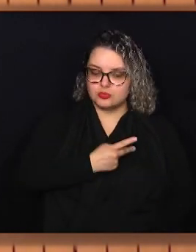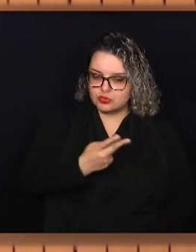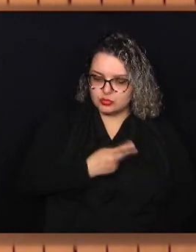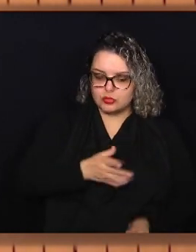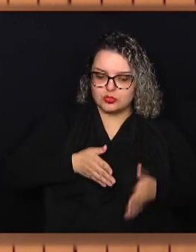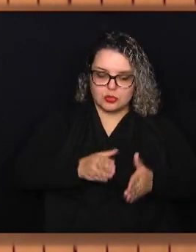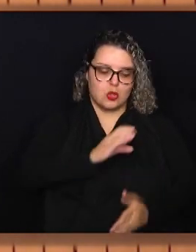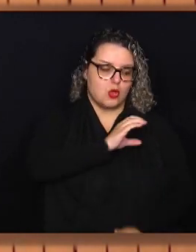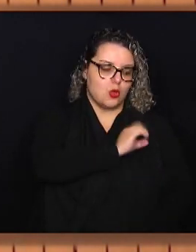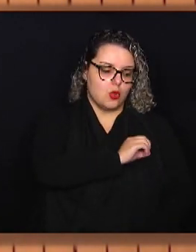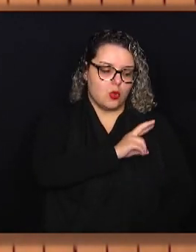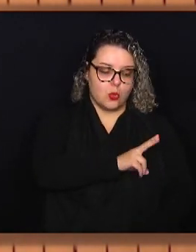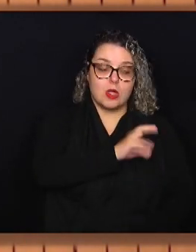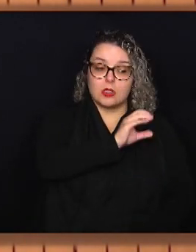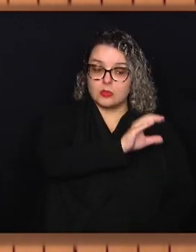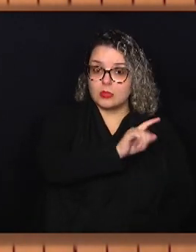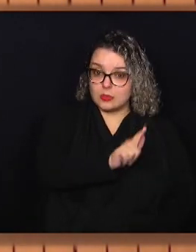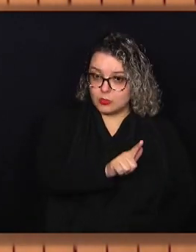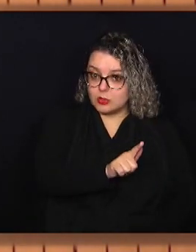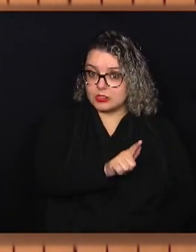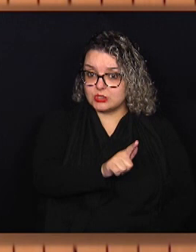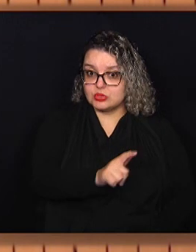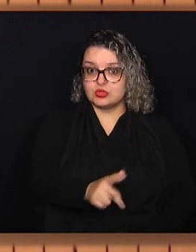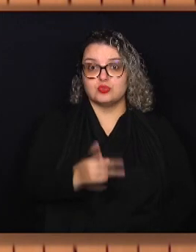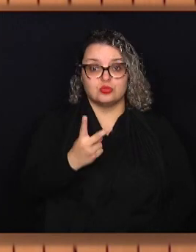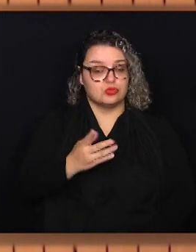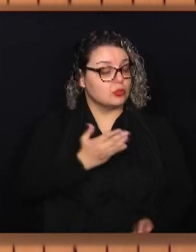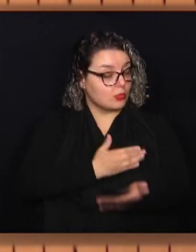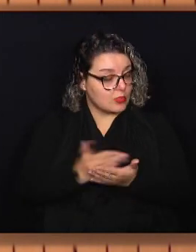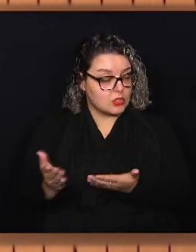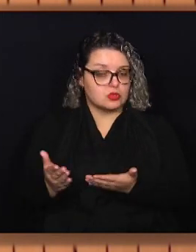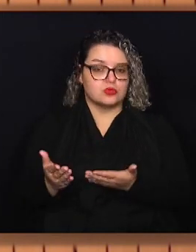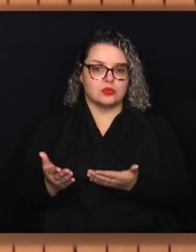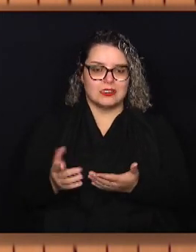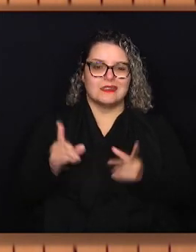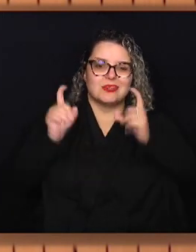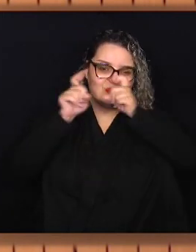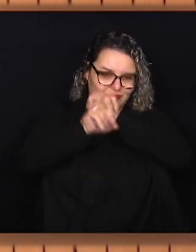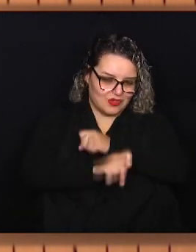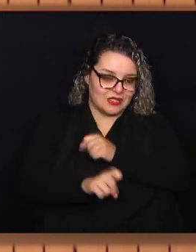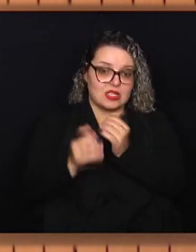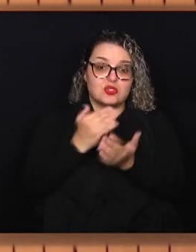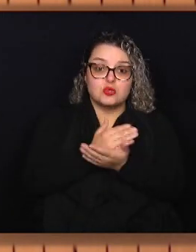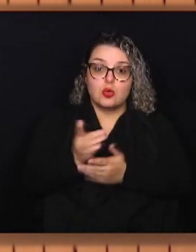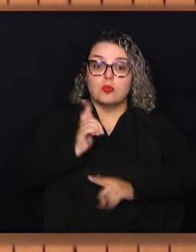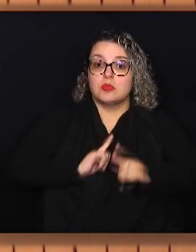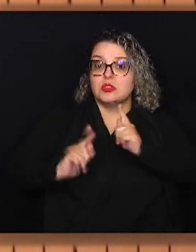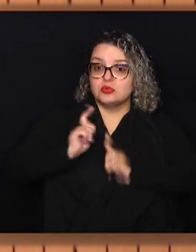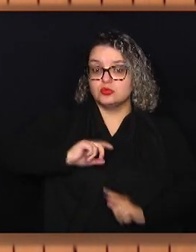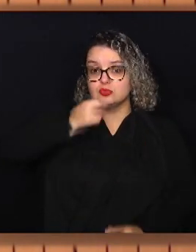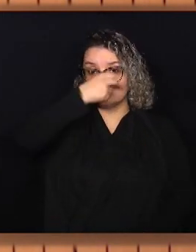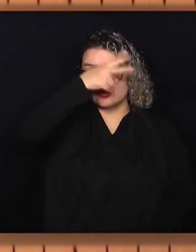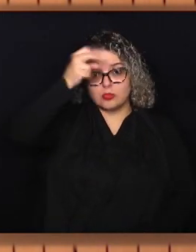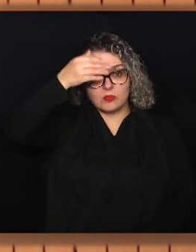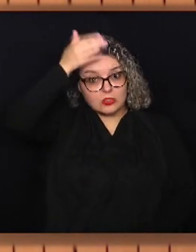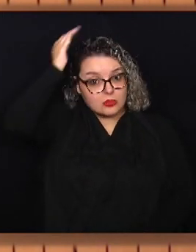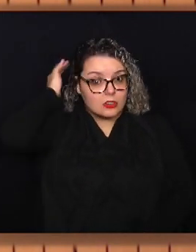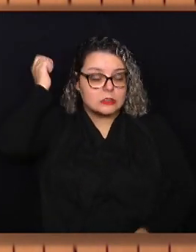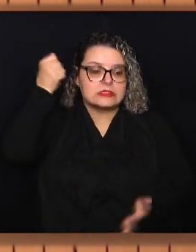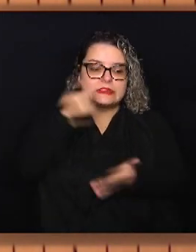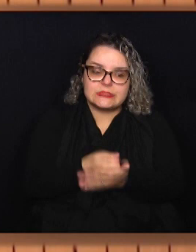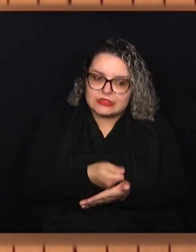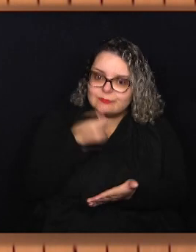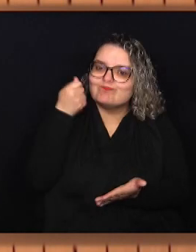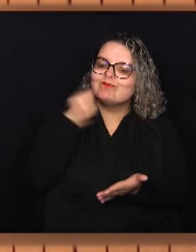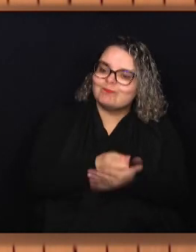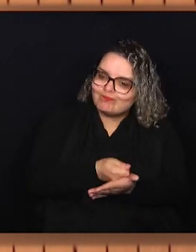BRT Ouro Verde quanto no BRT Campo Grande. E isso desde o início da gestão do governo Dário Saad, ele vem nos cobrando